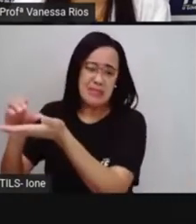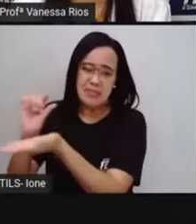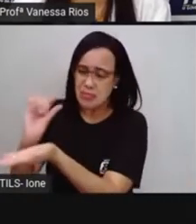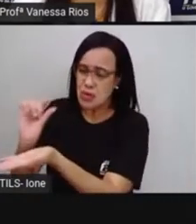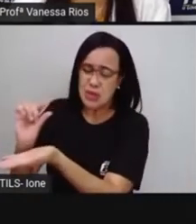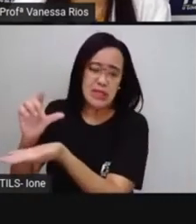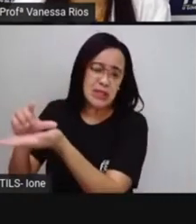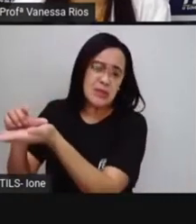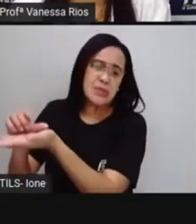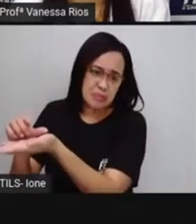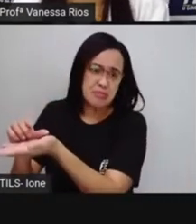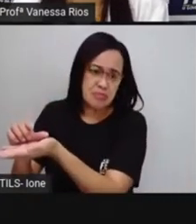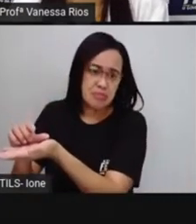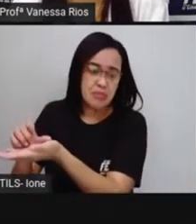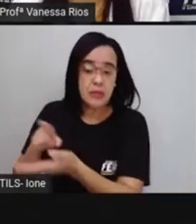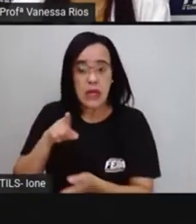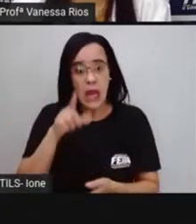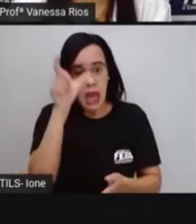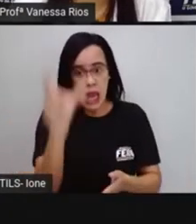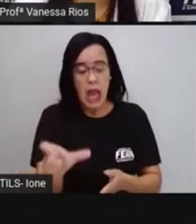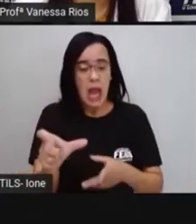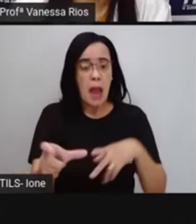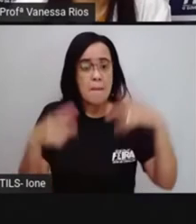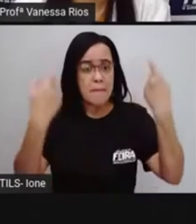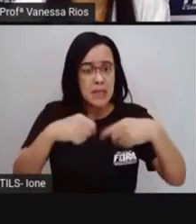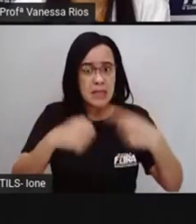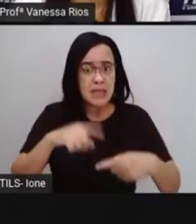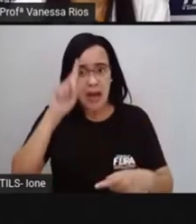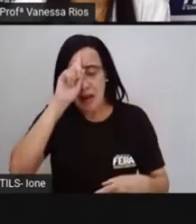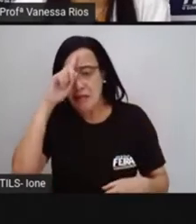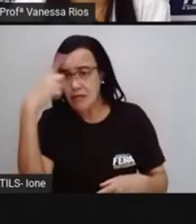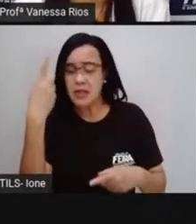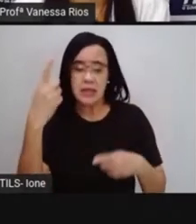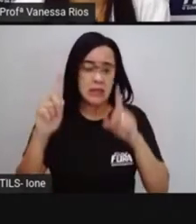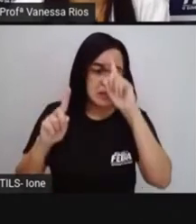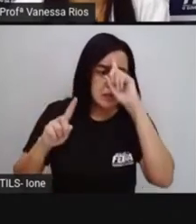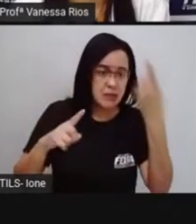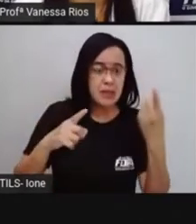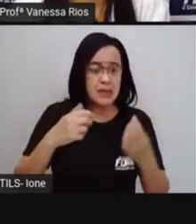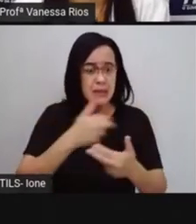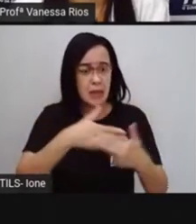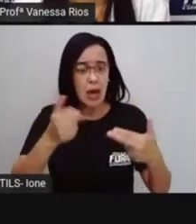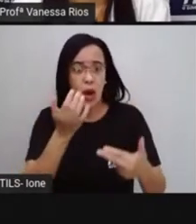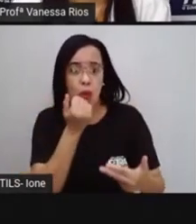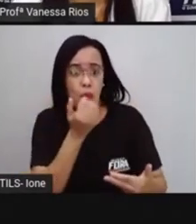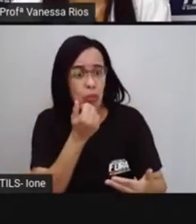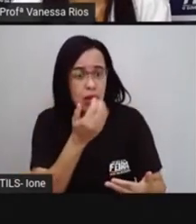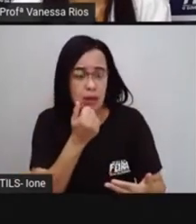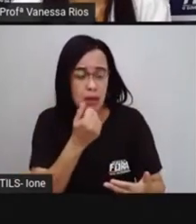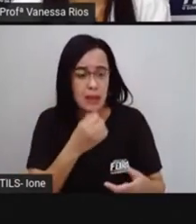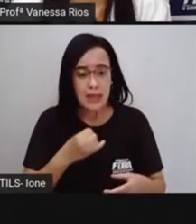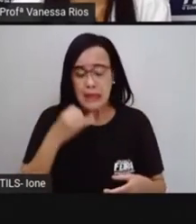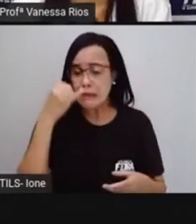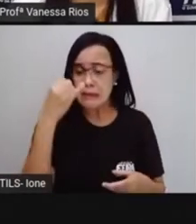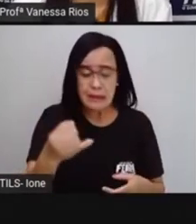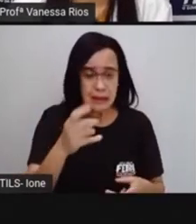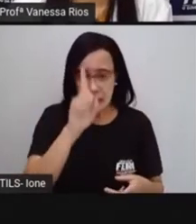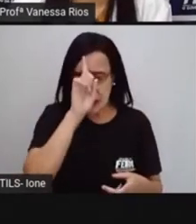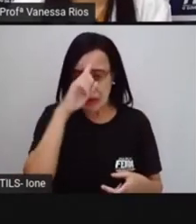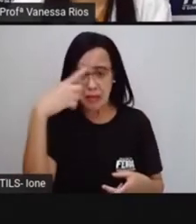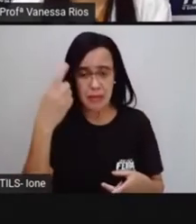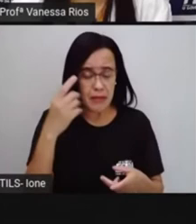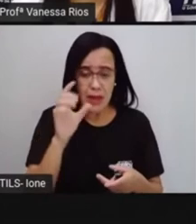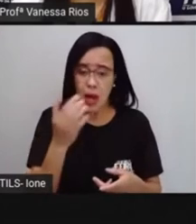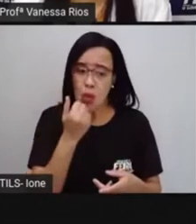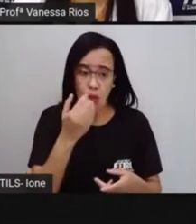Como aí surgiram, a partir disso, vários pratos famosos, conhecidos da nossa culinária. Dados justamente